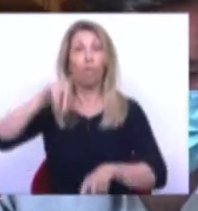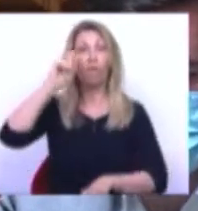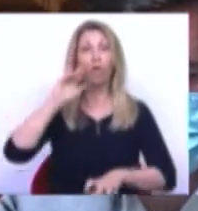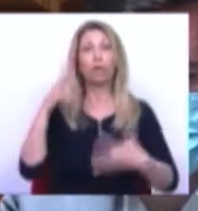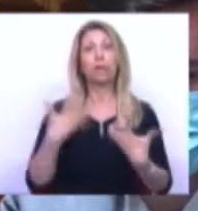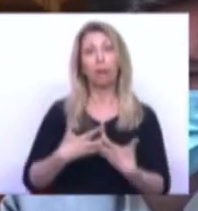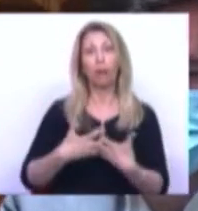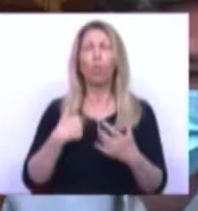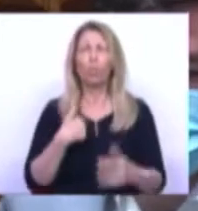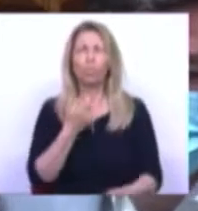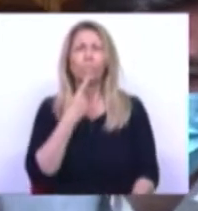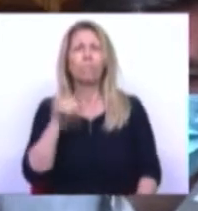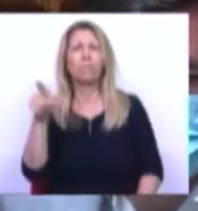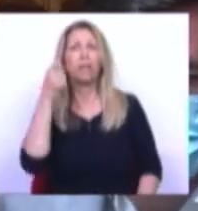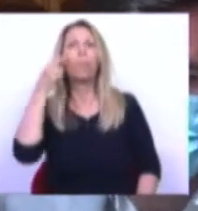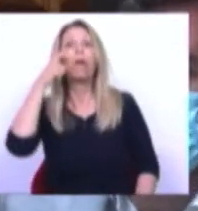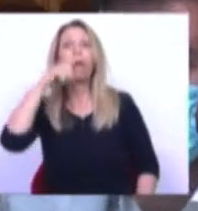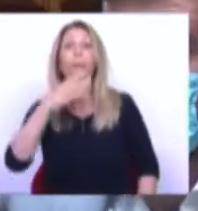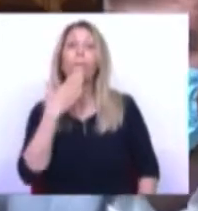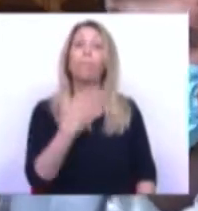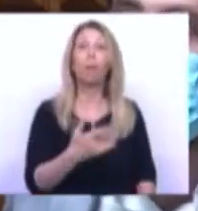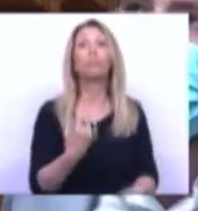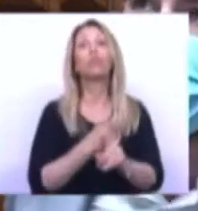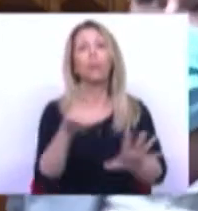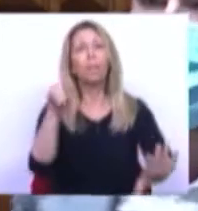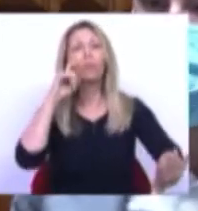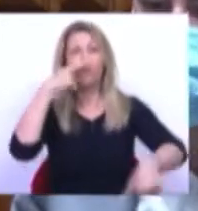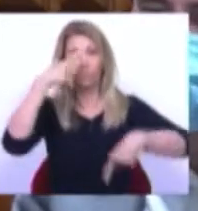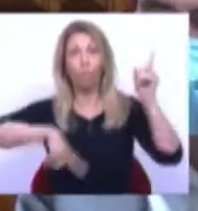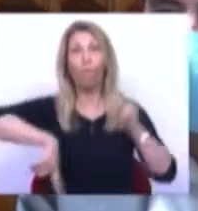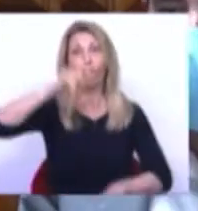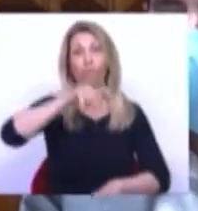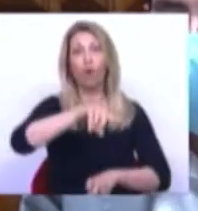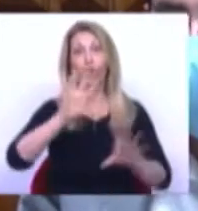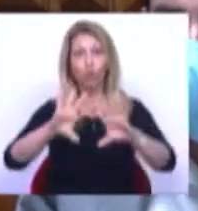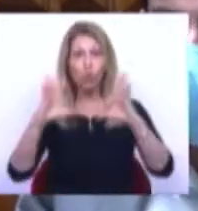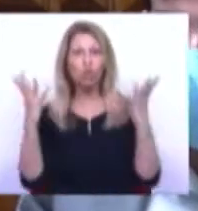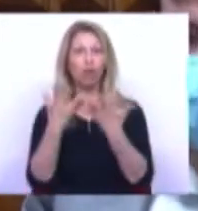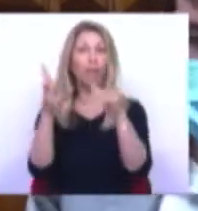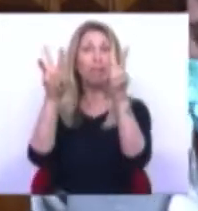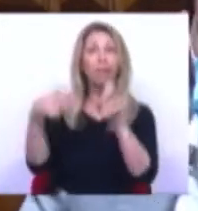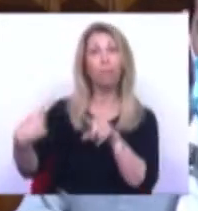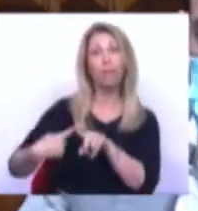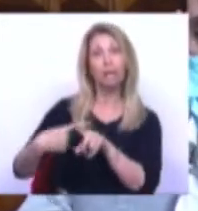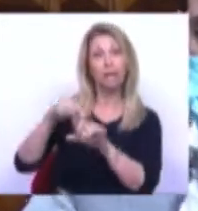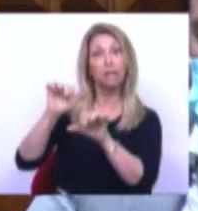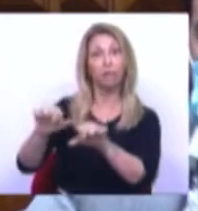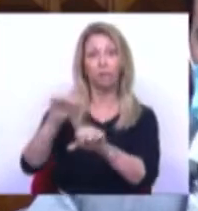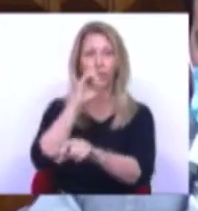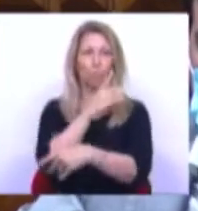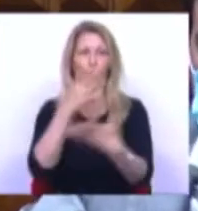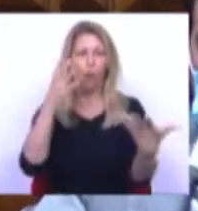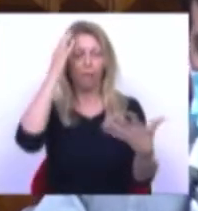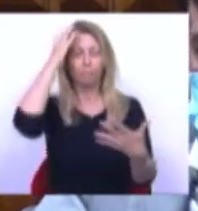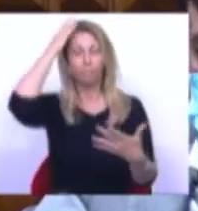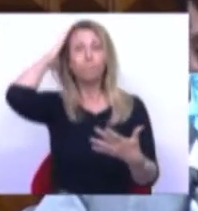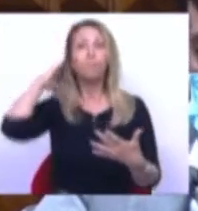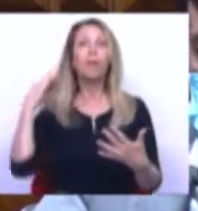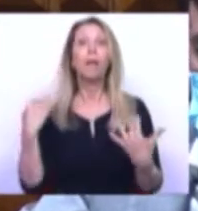porque proteção de pessoas refugiadas em geral não é um tema que lhes interesse. No entanto,